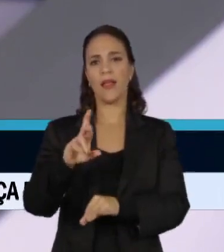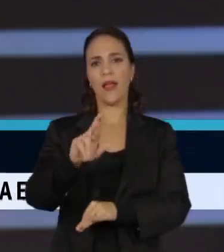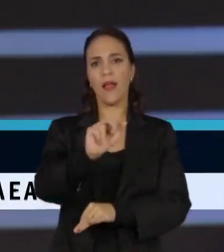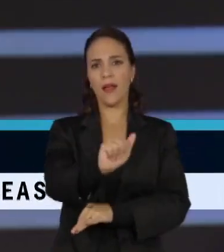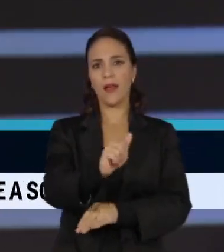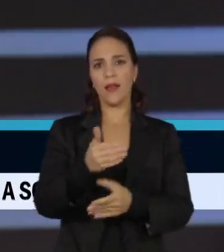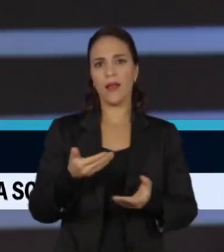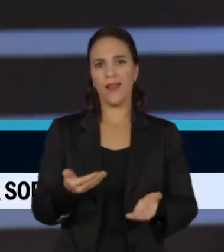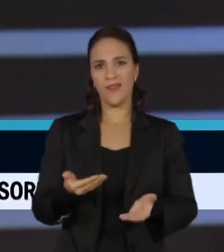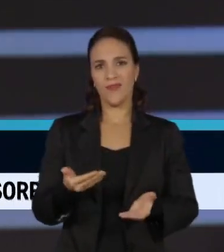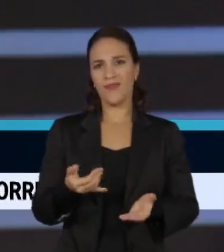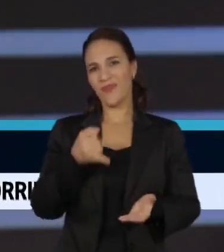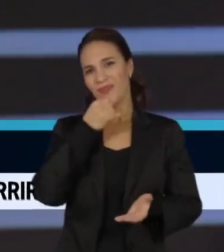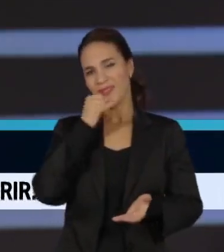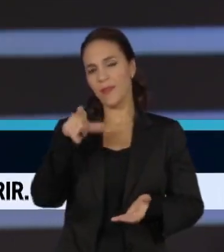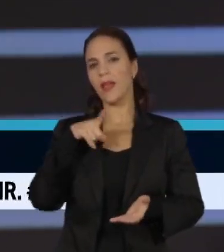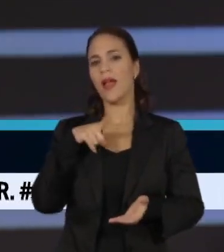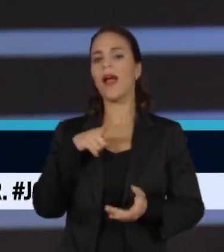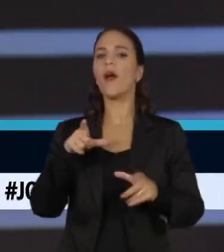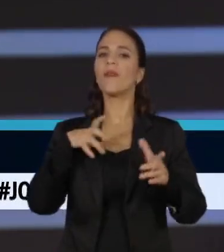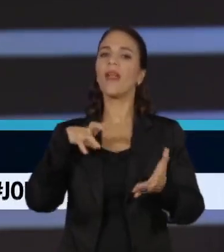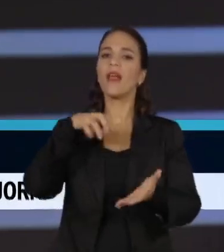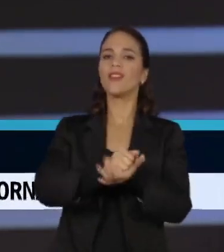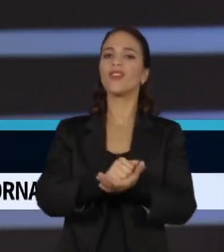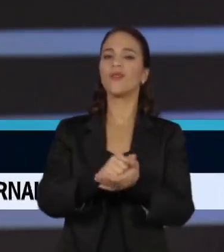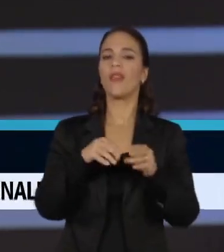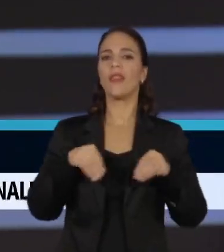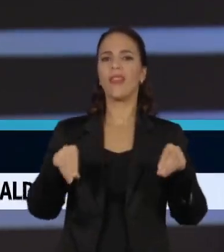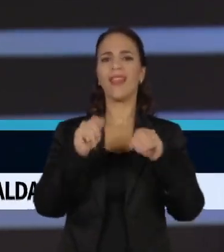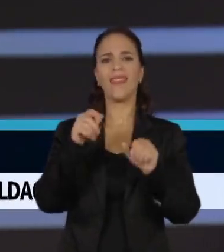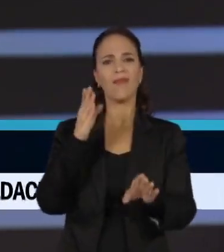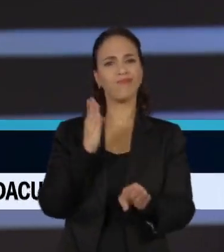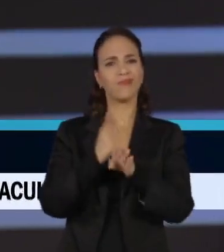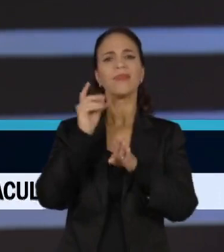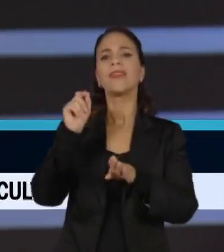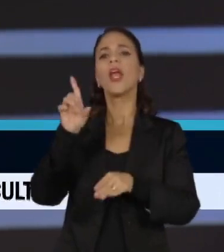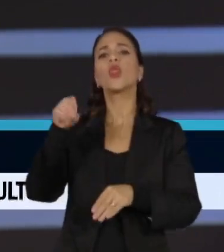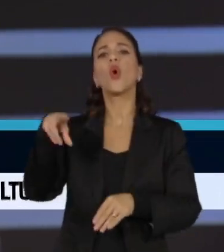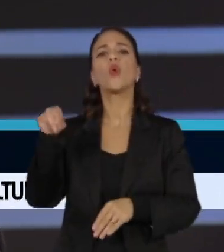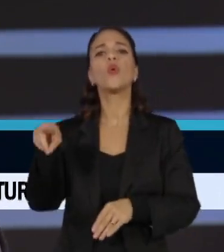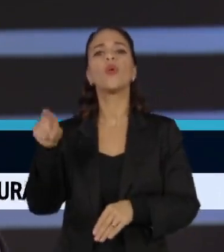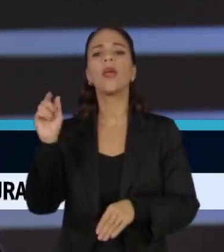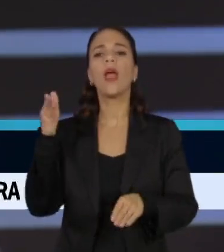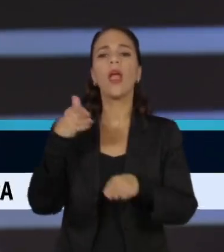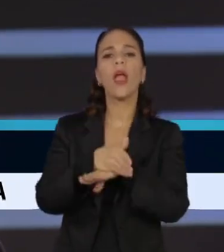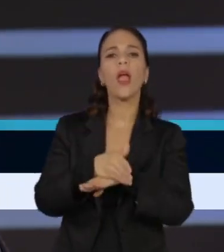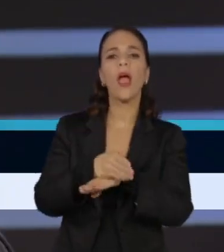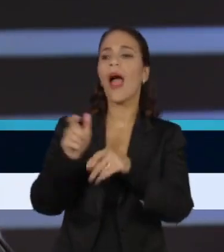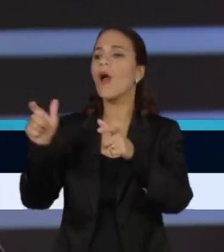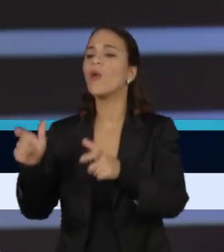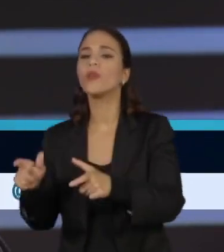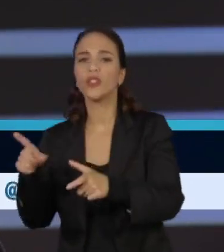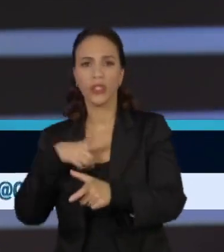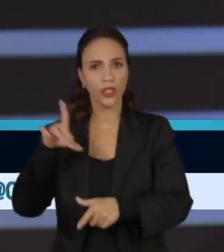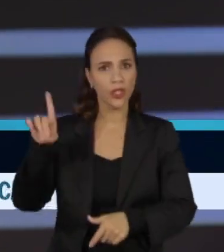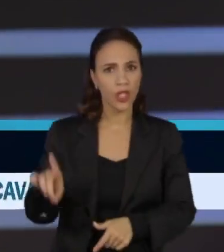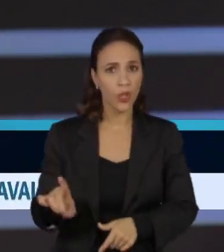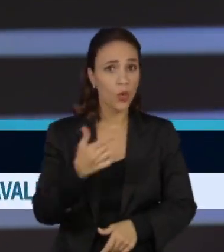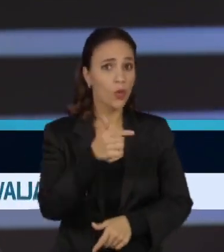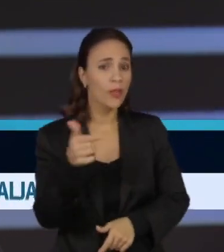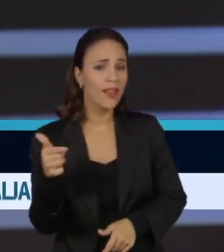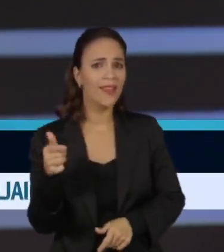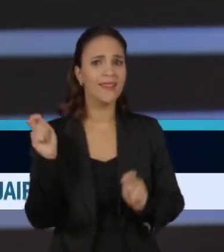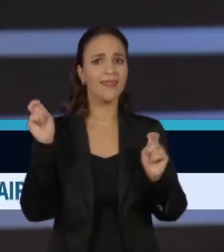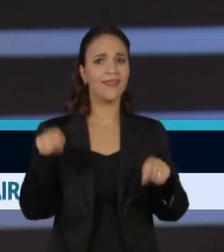Isso no CAR, que é o registro de terras. E você pode saber tudo, quem é o dono, quem é a pessoa, onde ela está, se ela tem direitos ou não tem